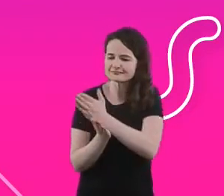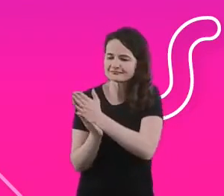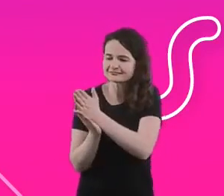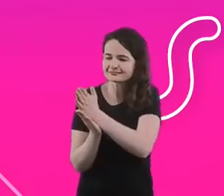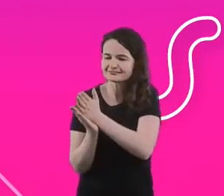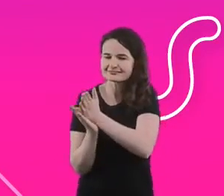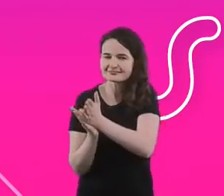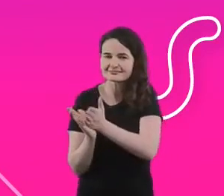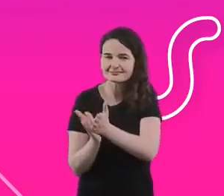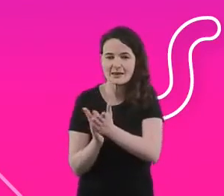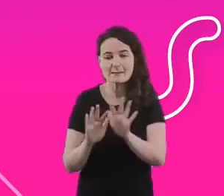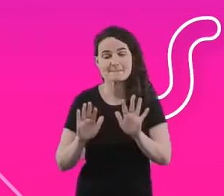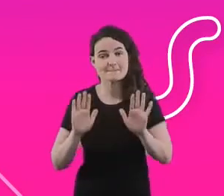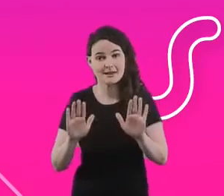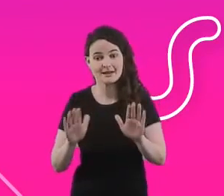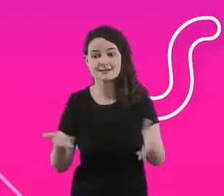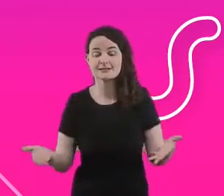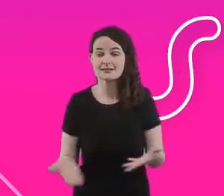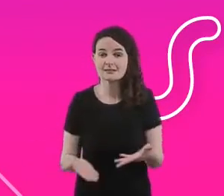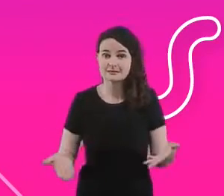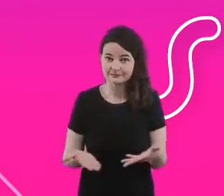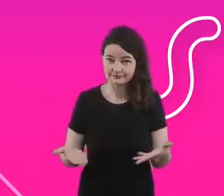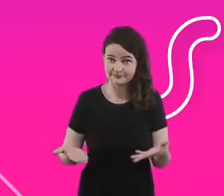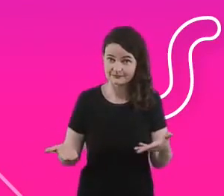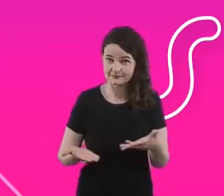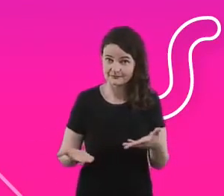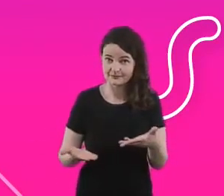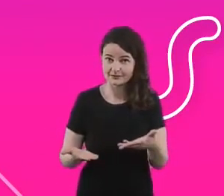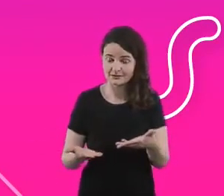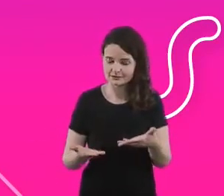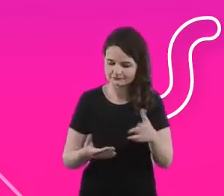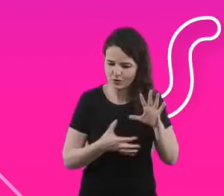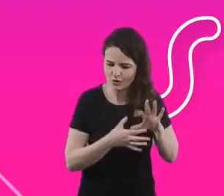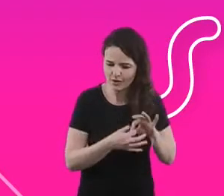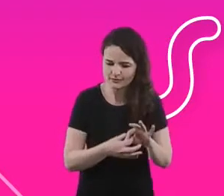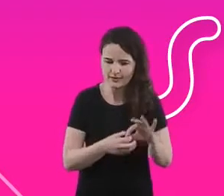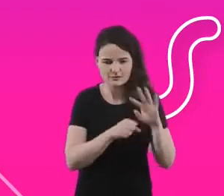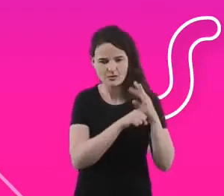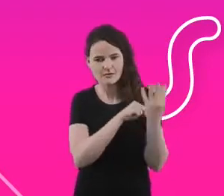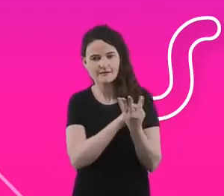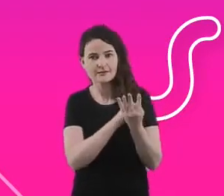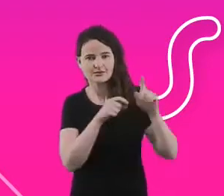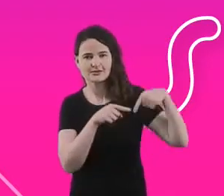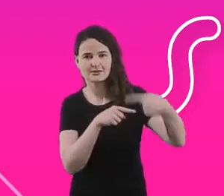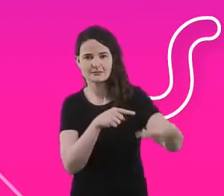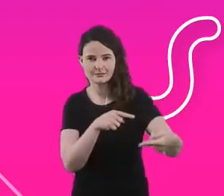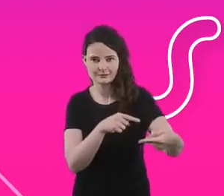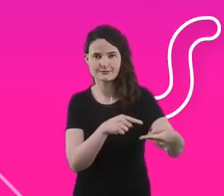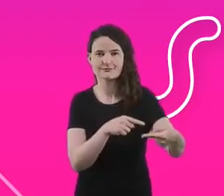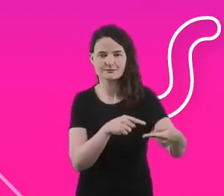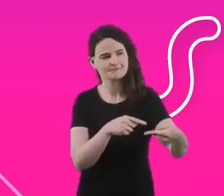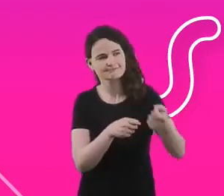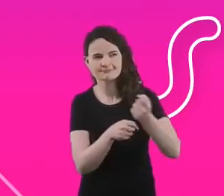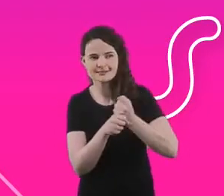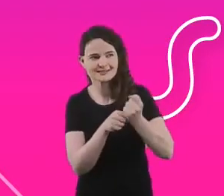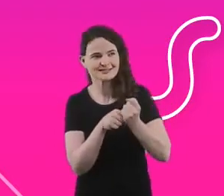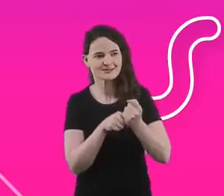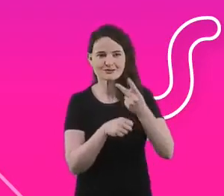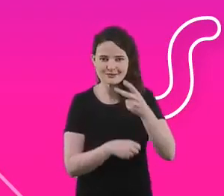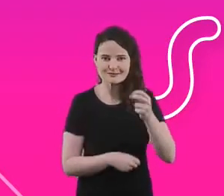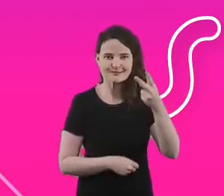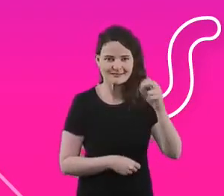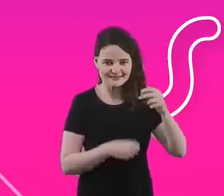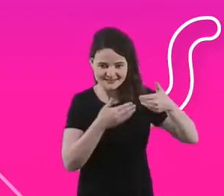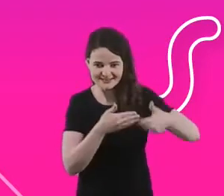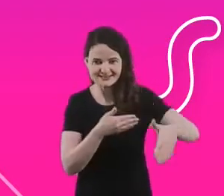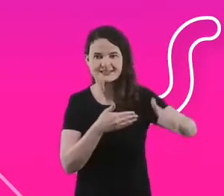que pensando até no mundo pós-Covid, depois de 2020, que a vai falar aqui para frente, vai ficar cada